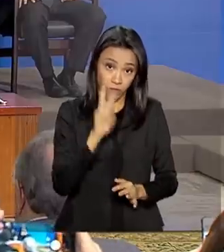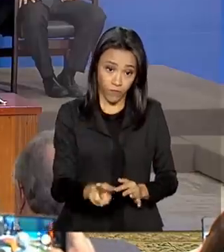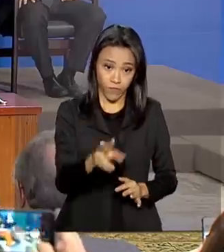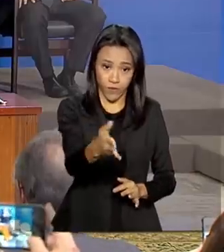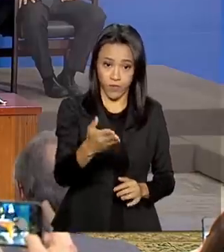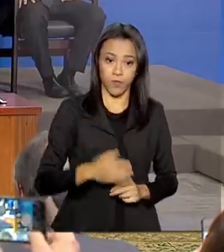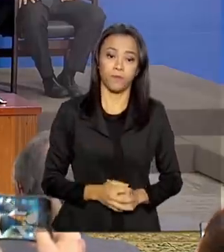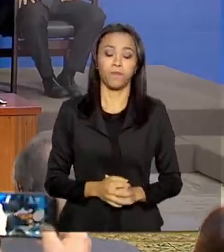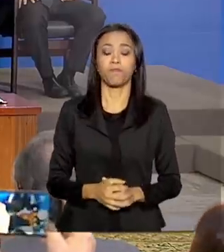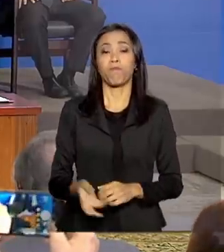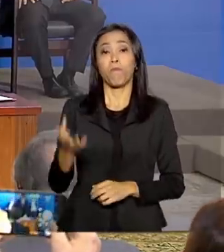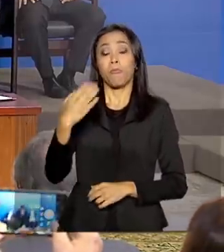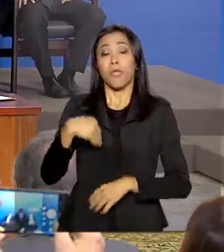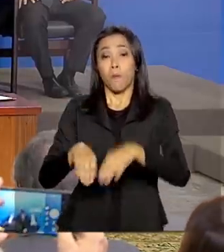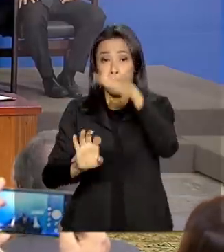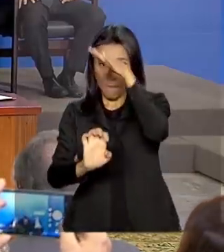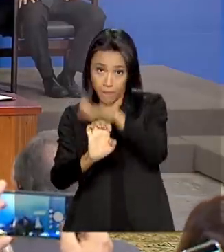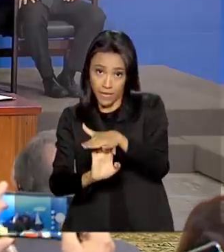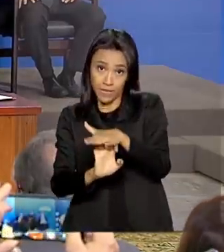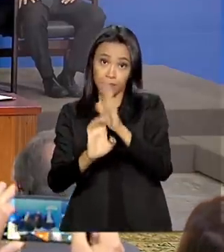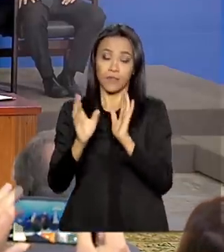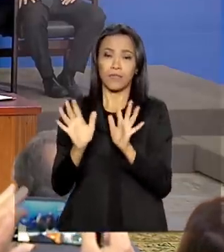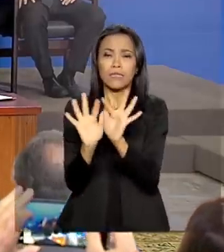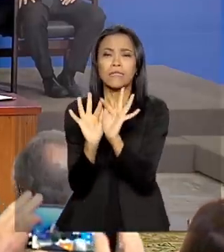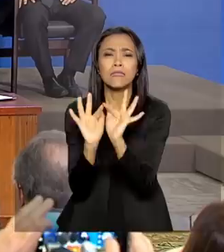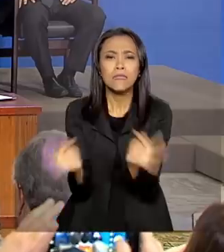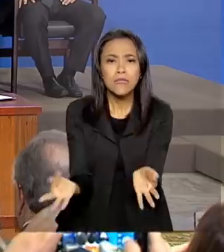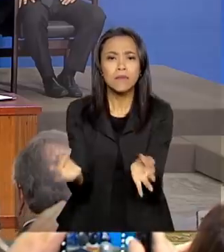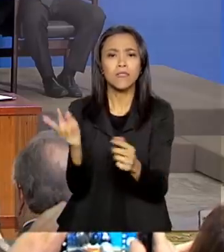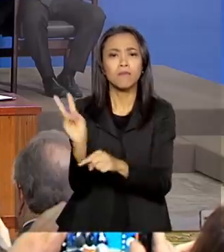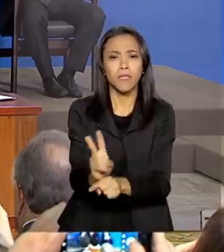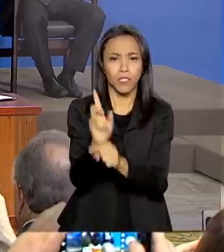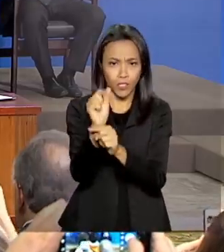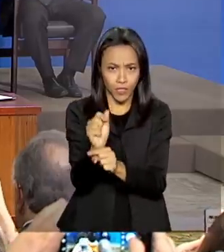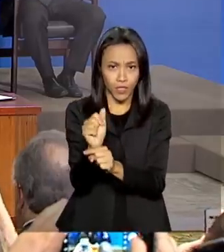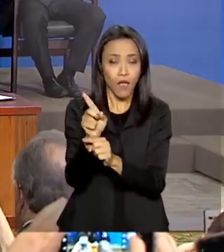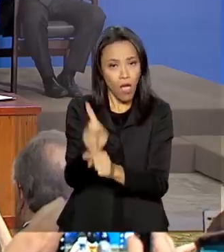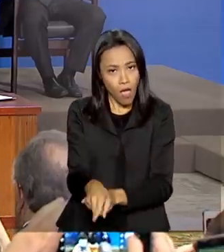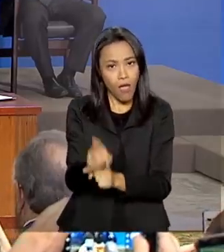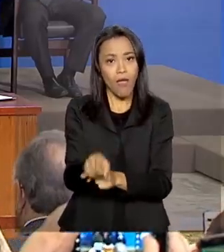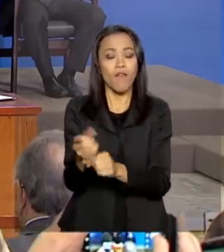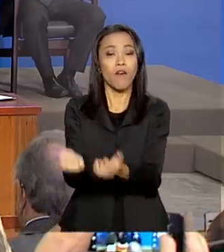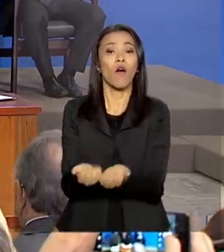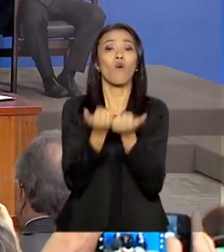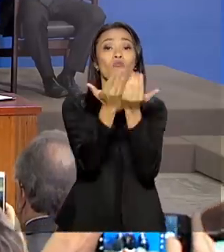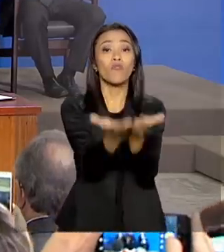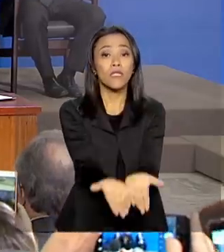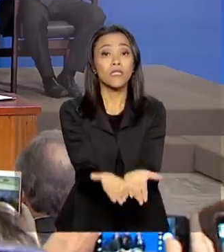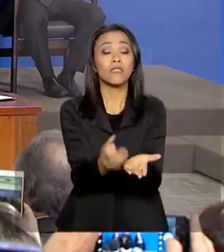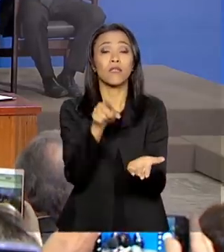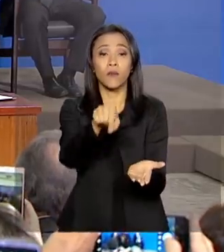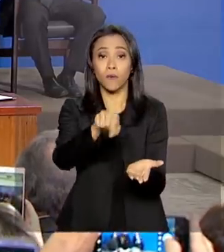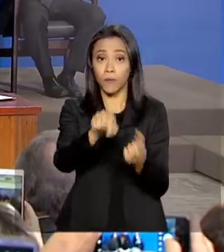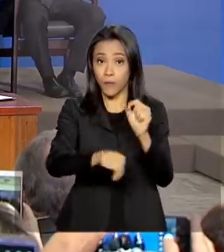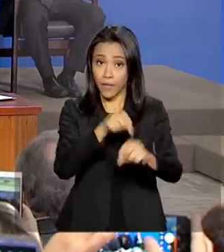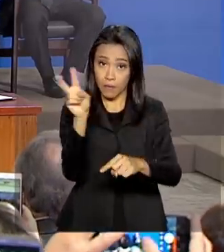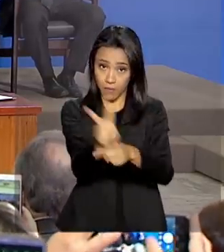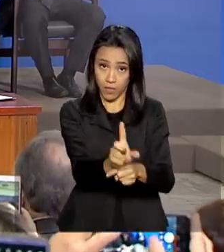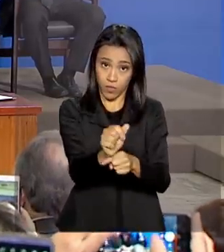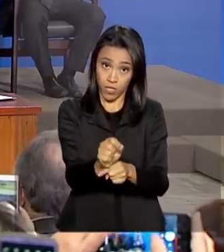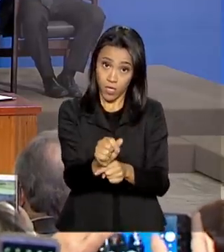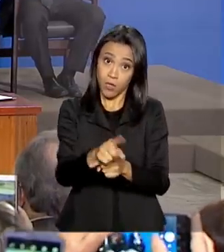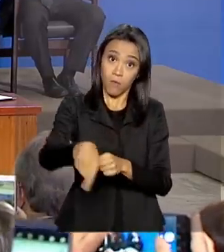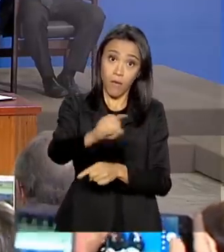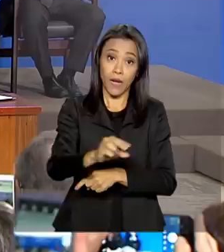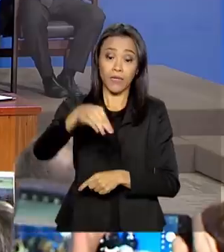A empresa simples de crédito, conhecida como ESC, vai oferecer crédito a juros menores para as micro e pequenas empresas